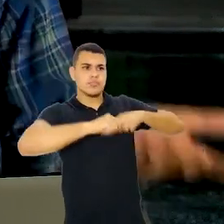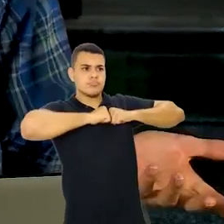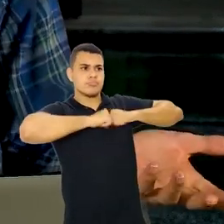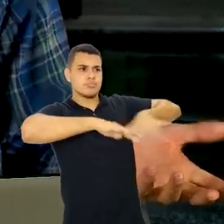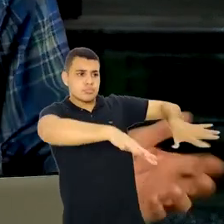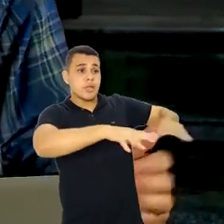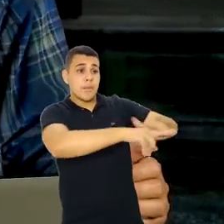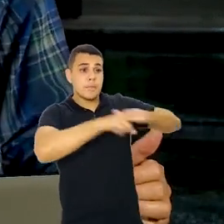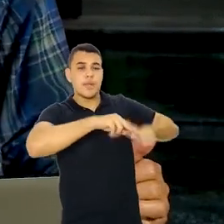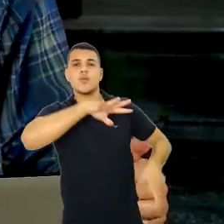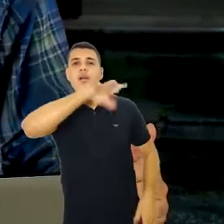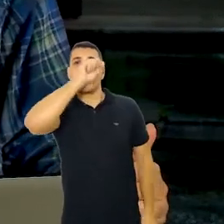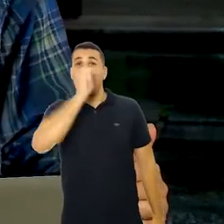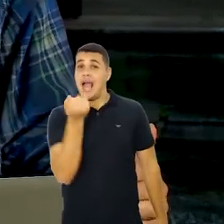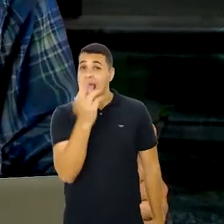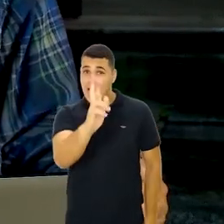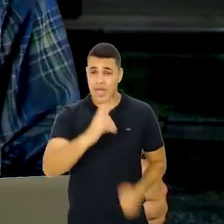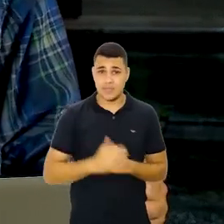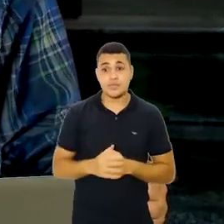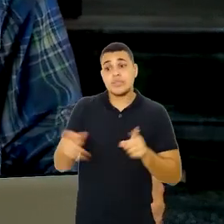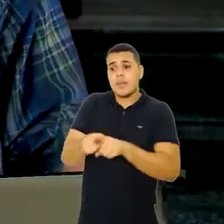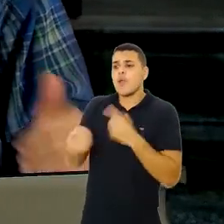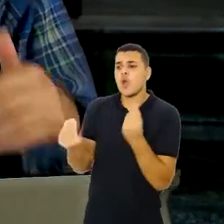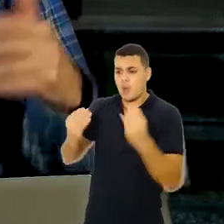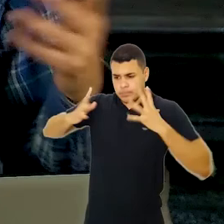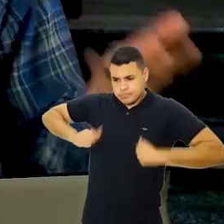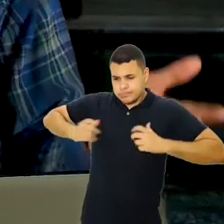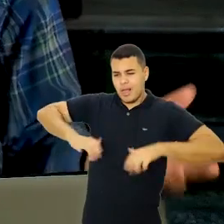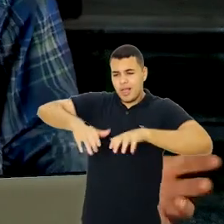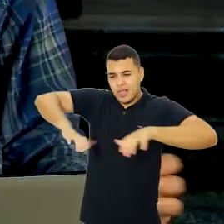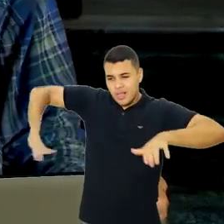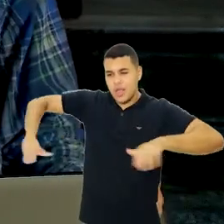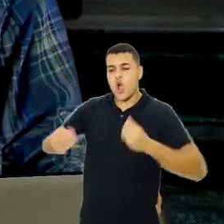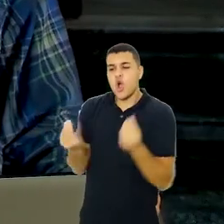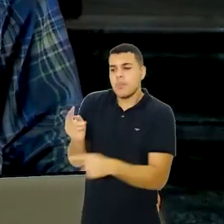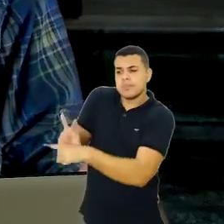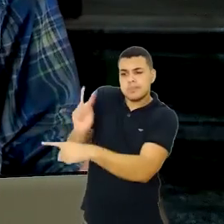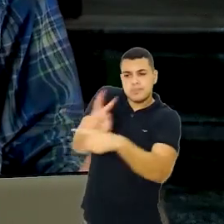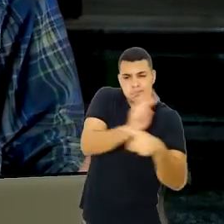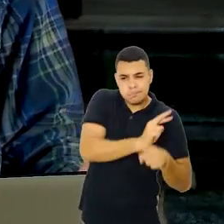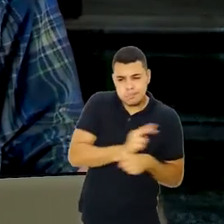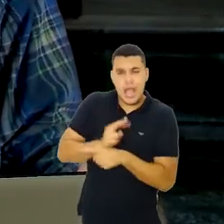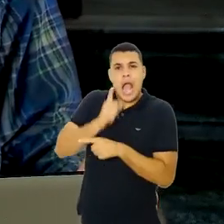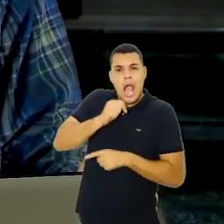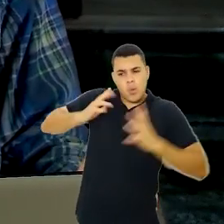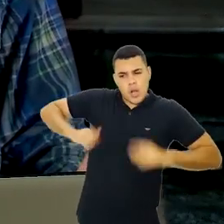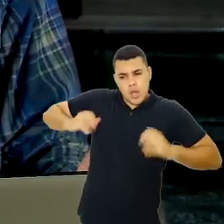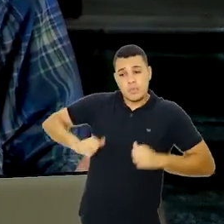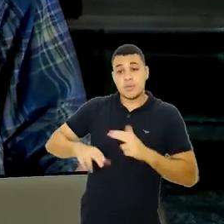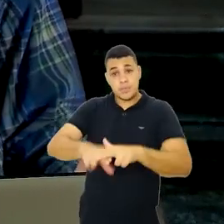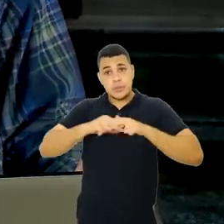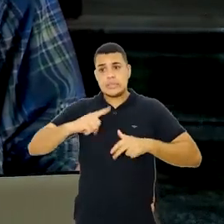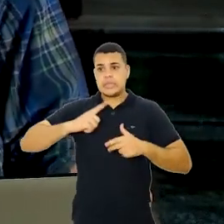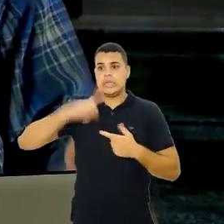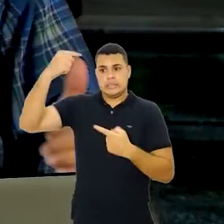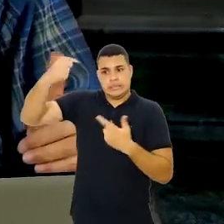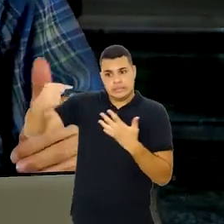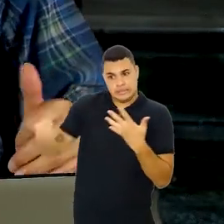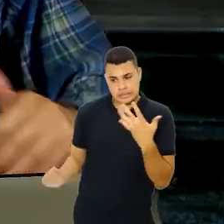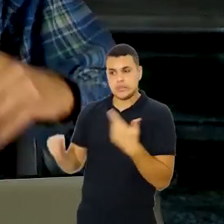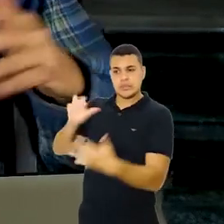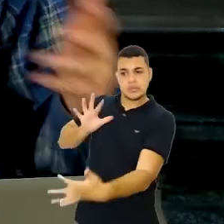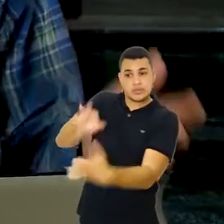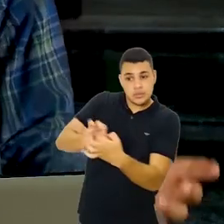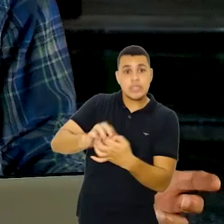numa doença transmitida de forma respiratória. O saneamento básico para as doenças de transmissão hídrica. Então, nós temos